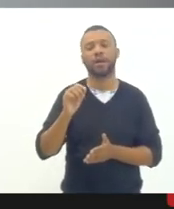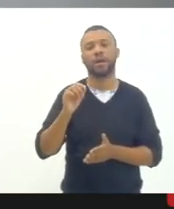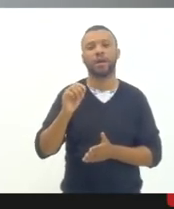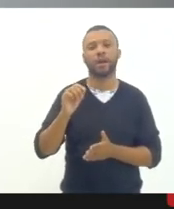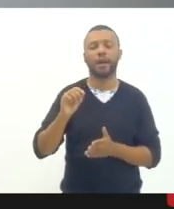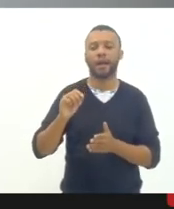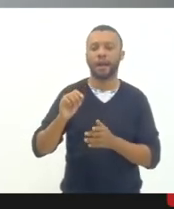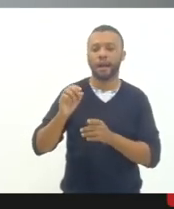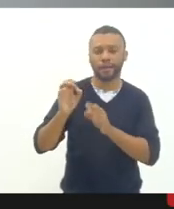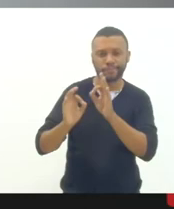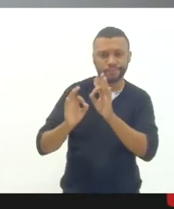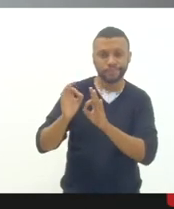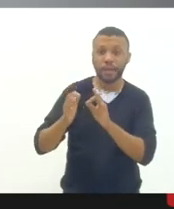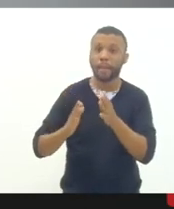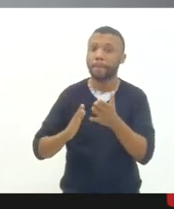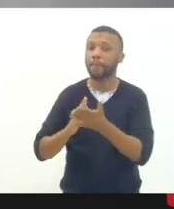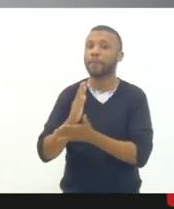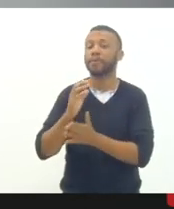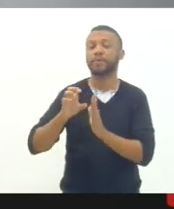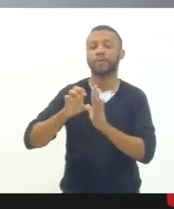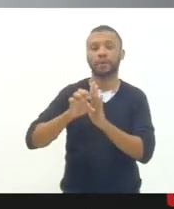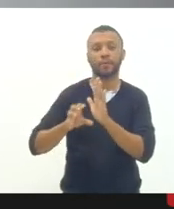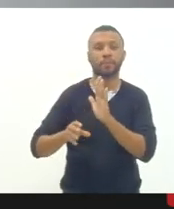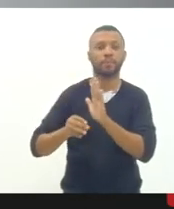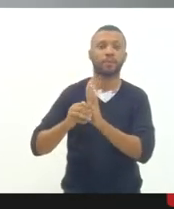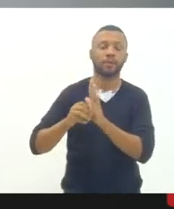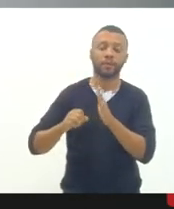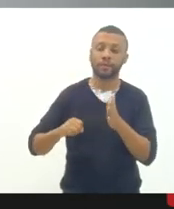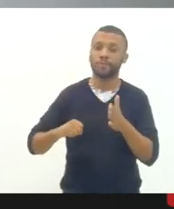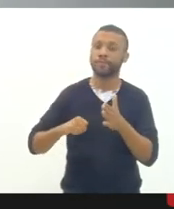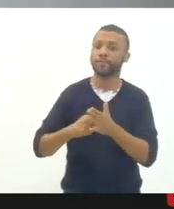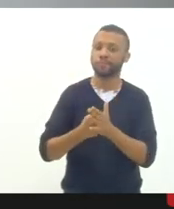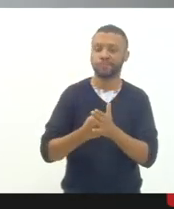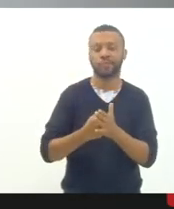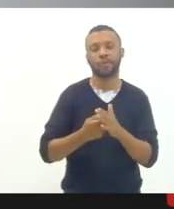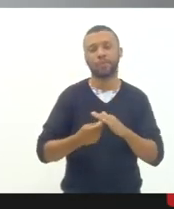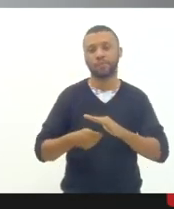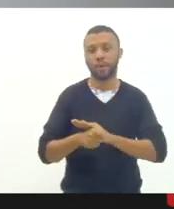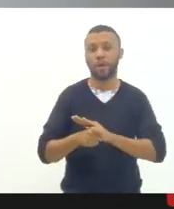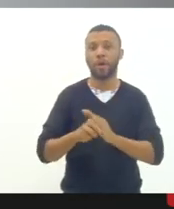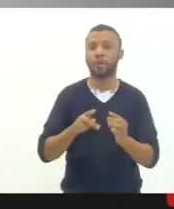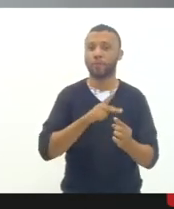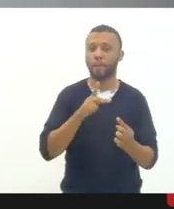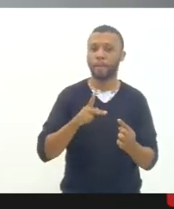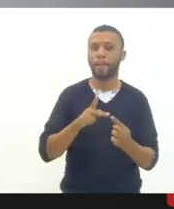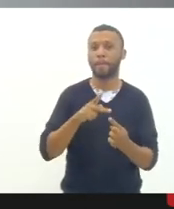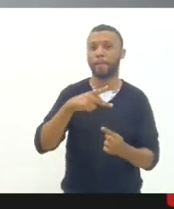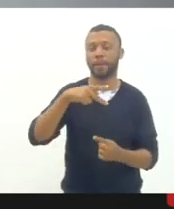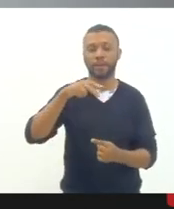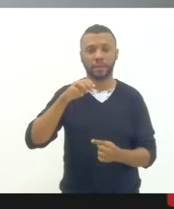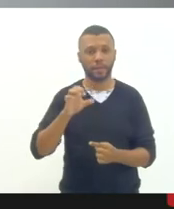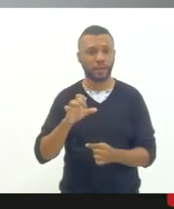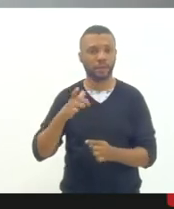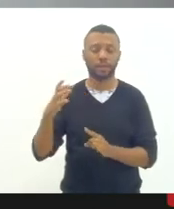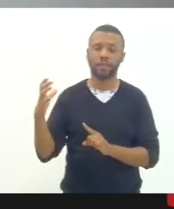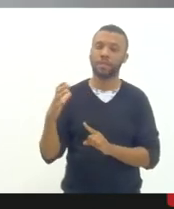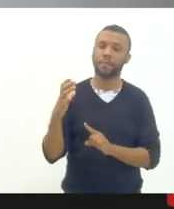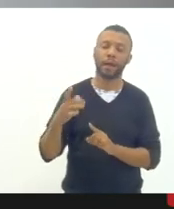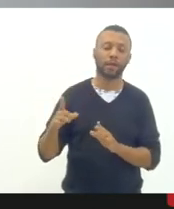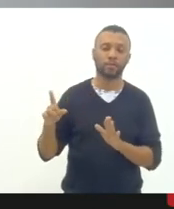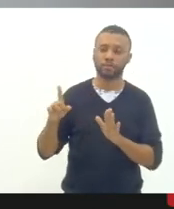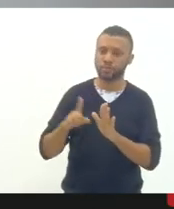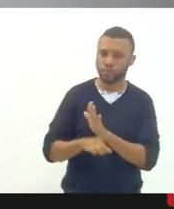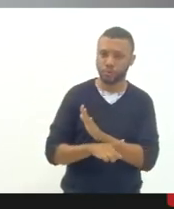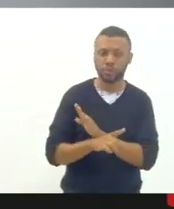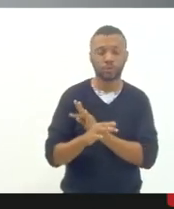aprovação dessa emenda que asfixia o financiamento de todo o plano nacional de educação gerando impactos de descumprimento em todas